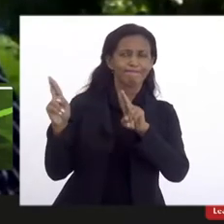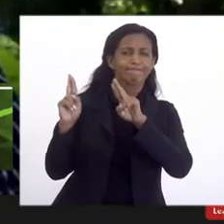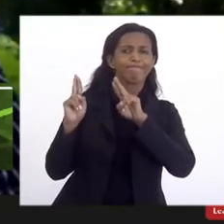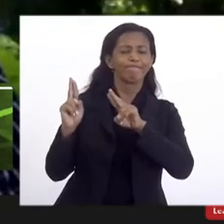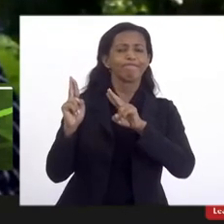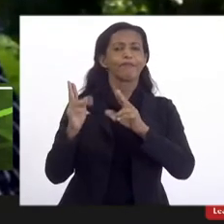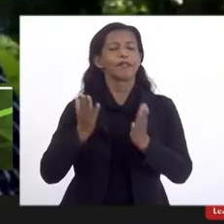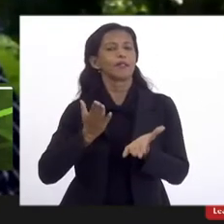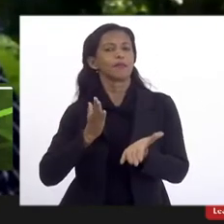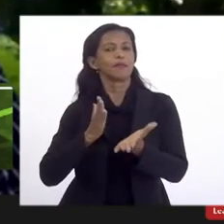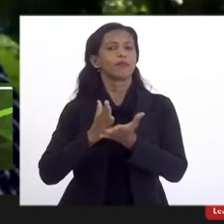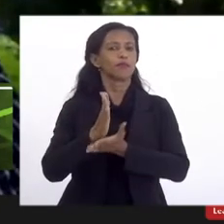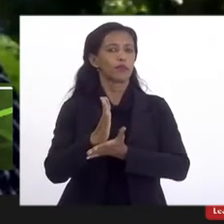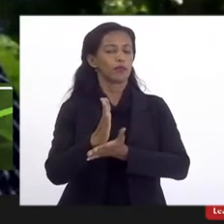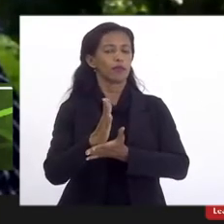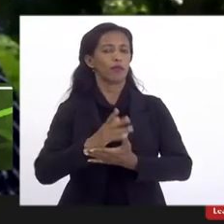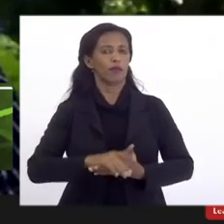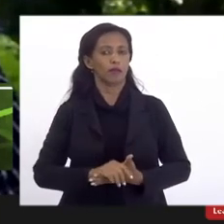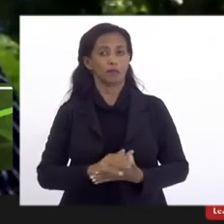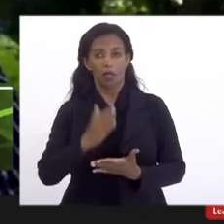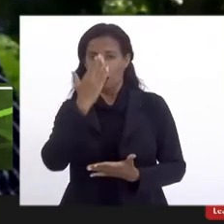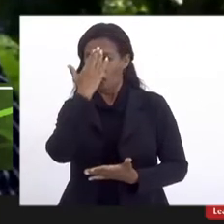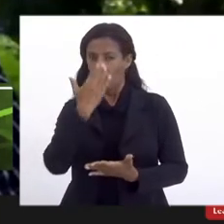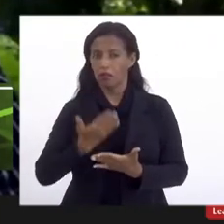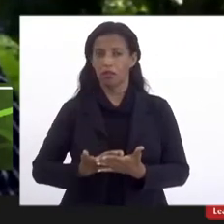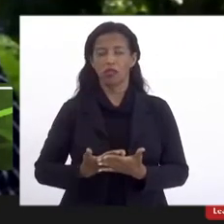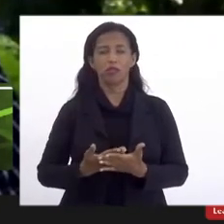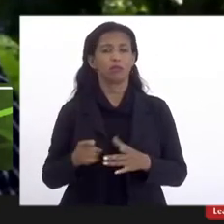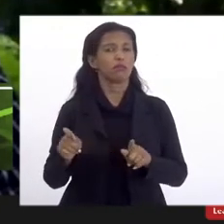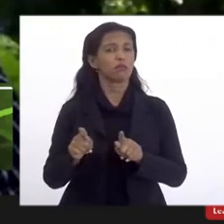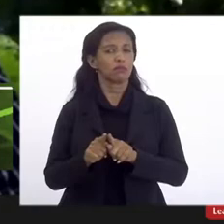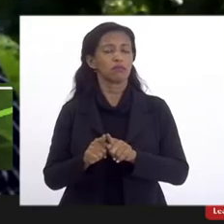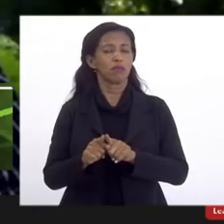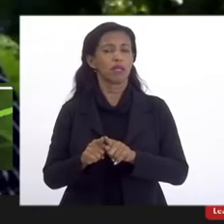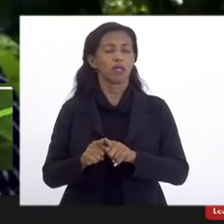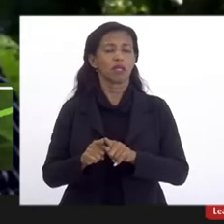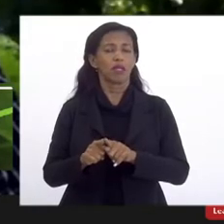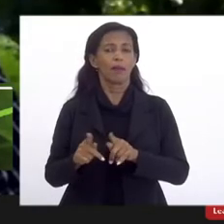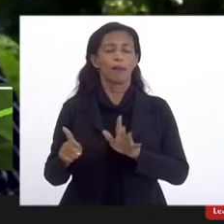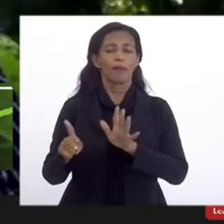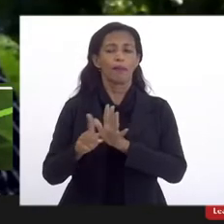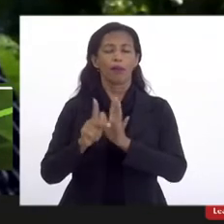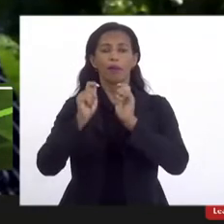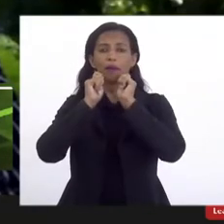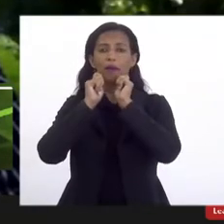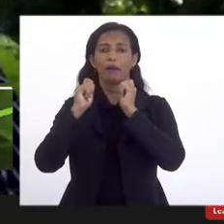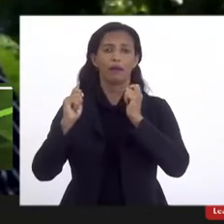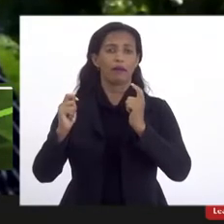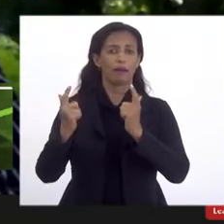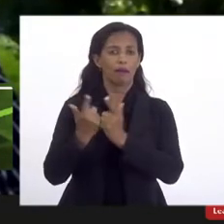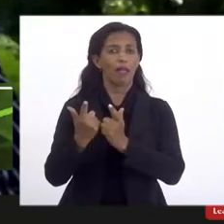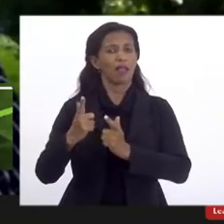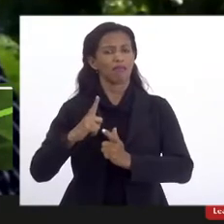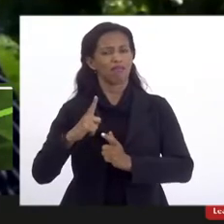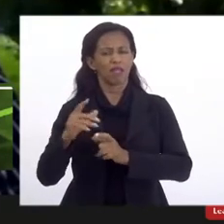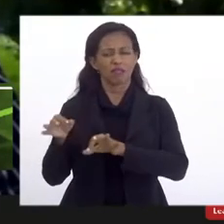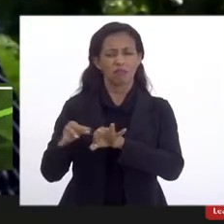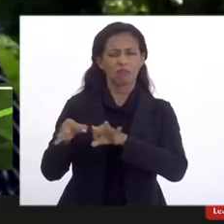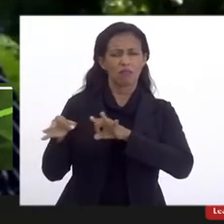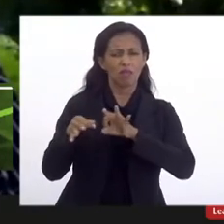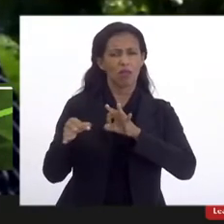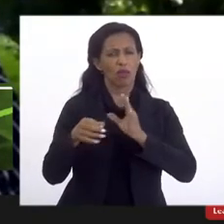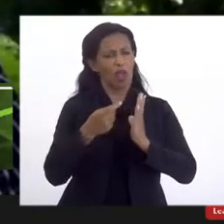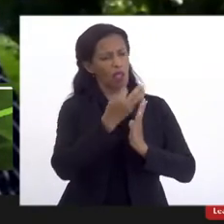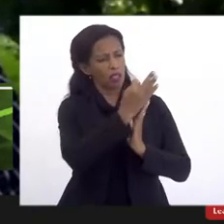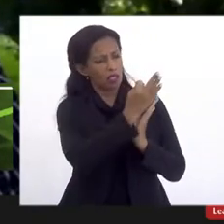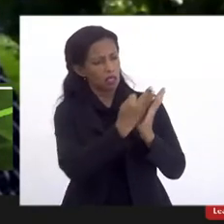seja aprovado, acredito muito que a própria Assembleia tem condições até de melhorar esse projeto